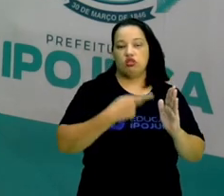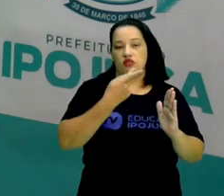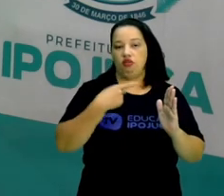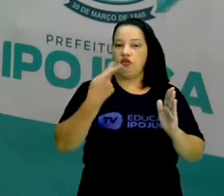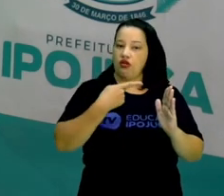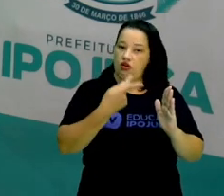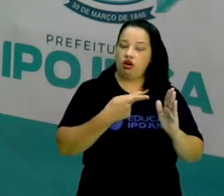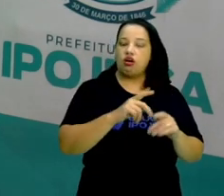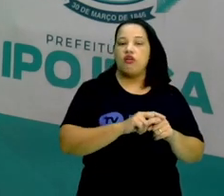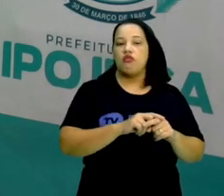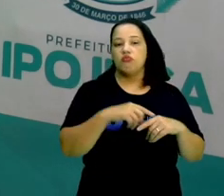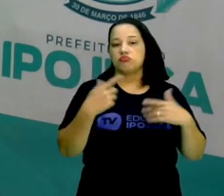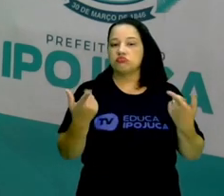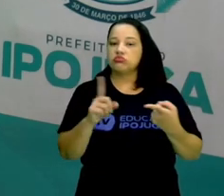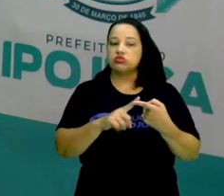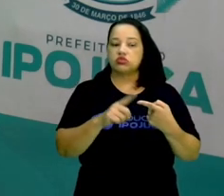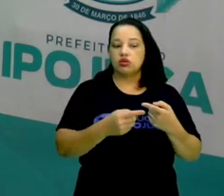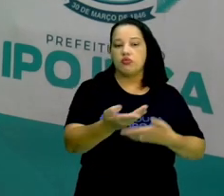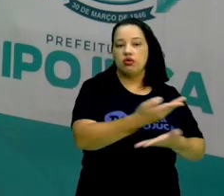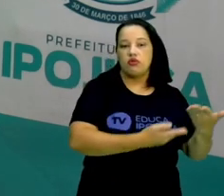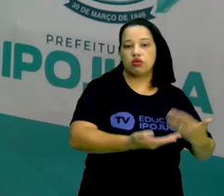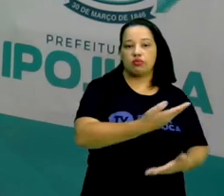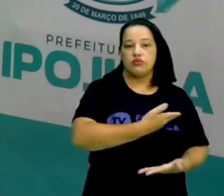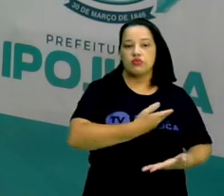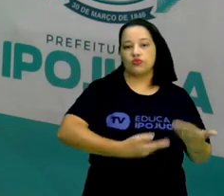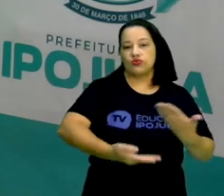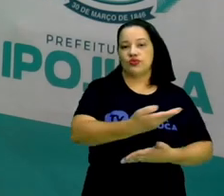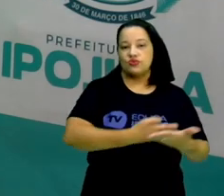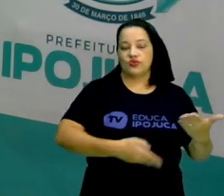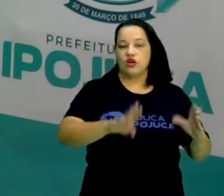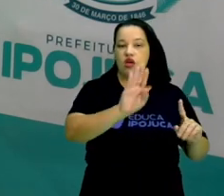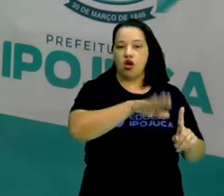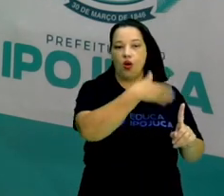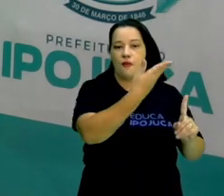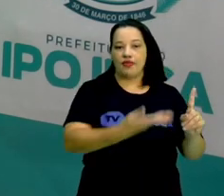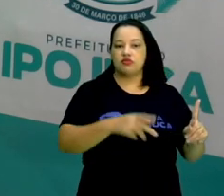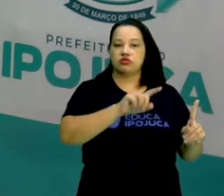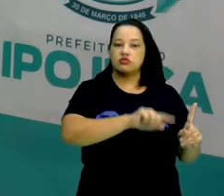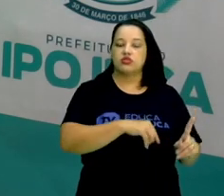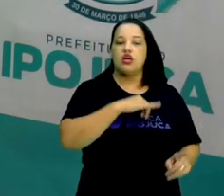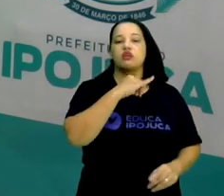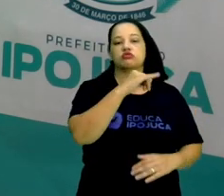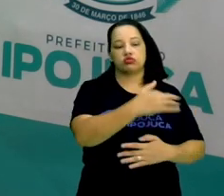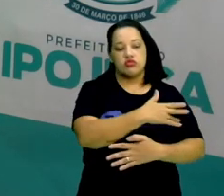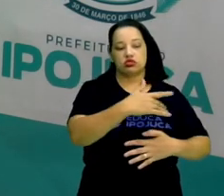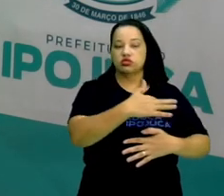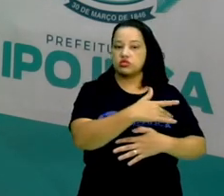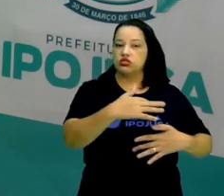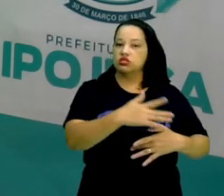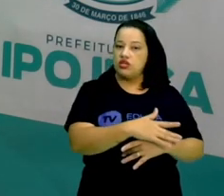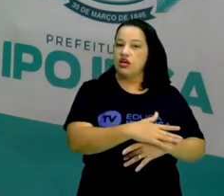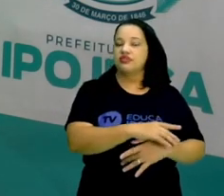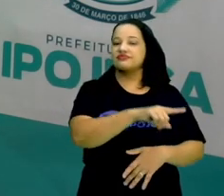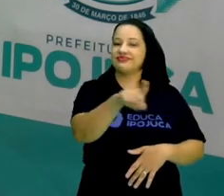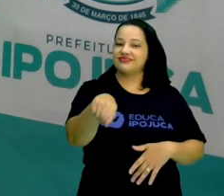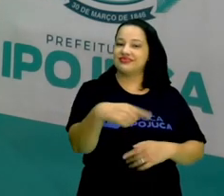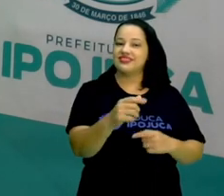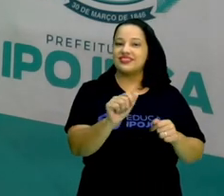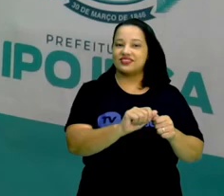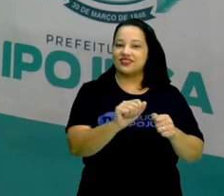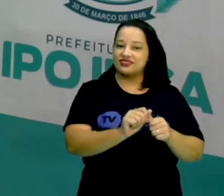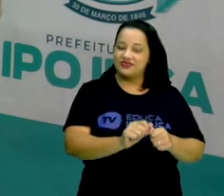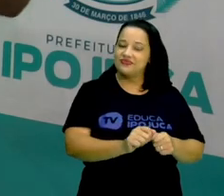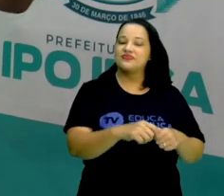e compartilhe com seus colegas de sala de aula. E homenageie também a nossa cidade. Faça a sua parte, que